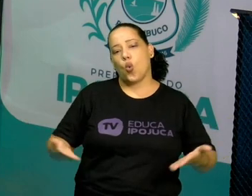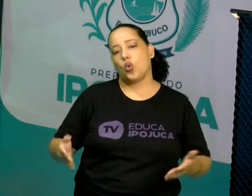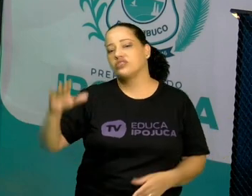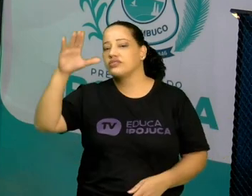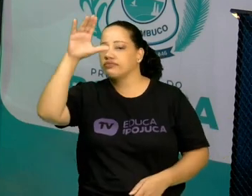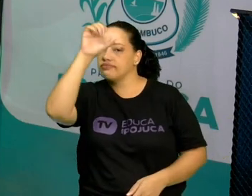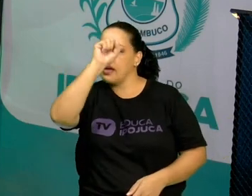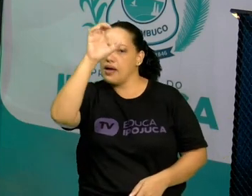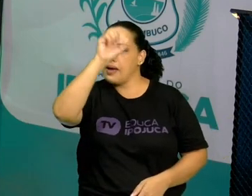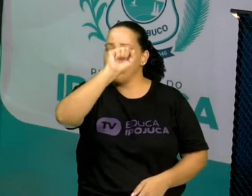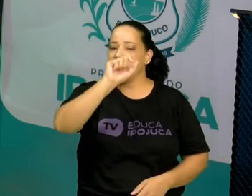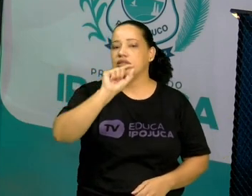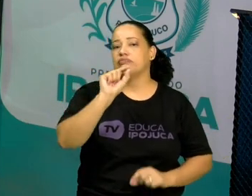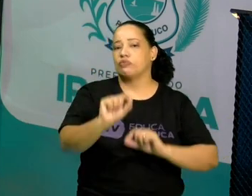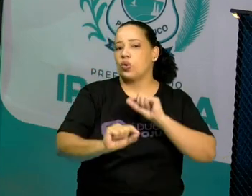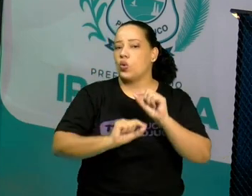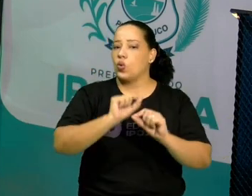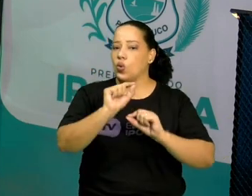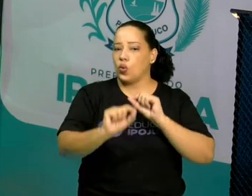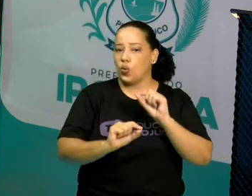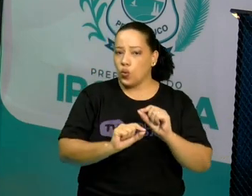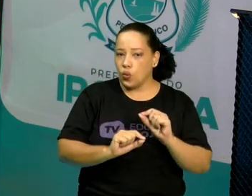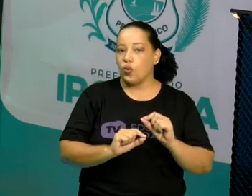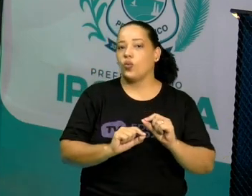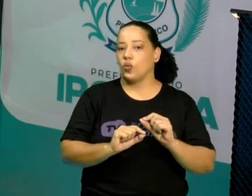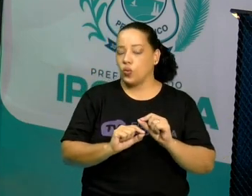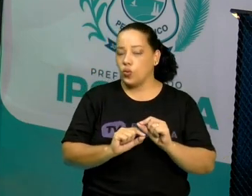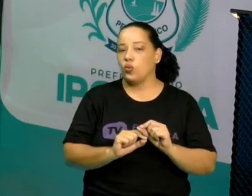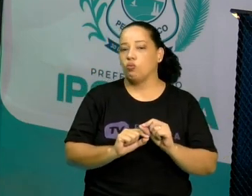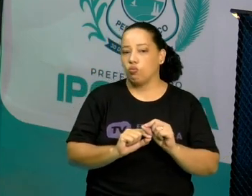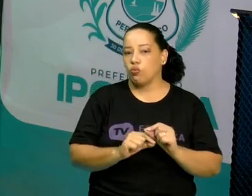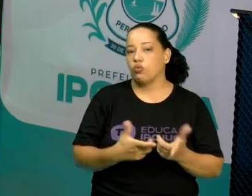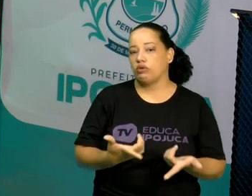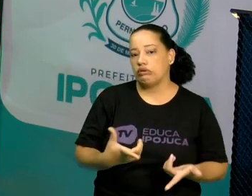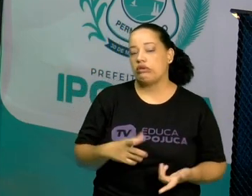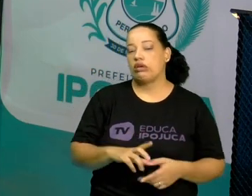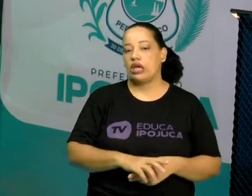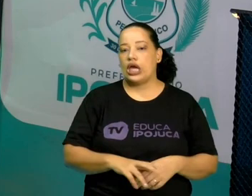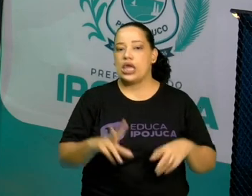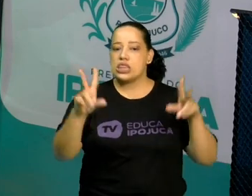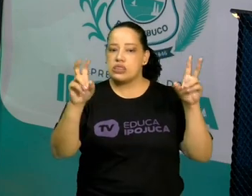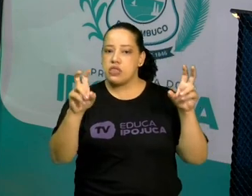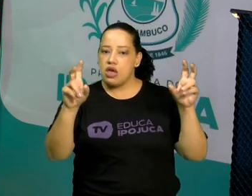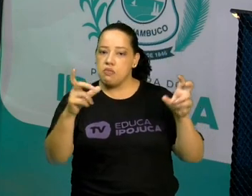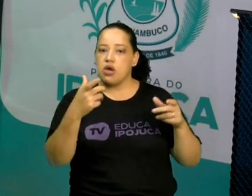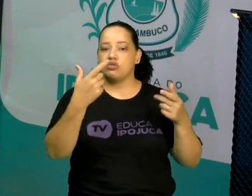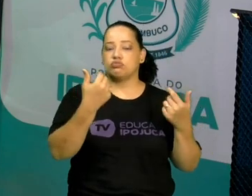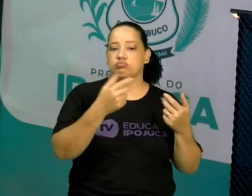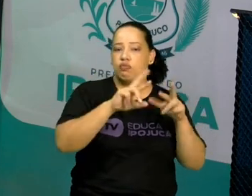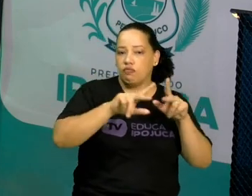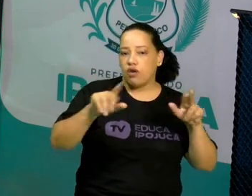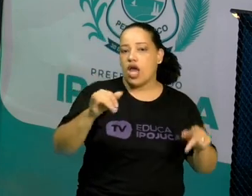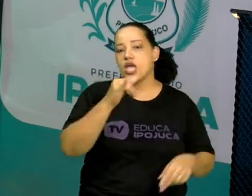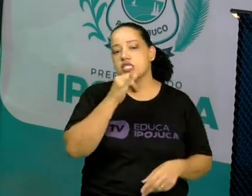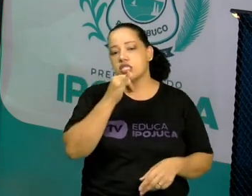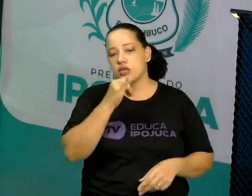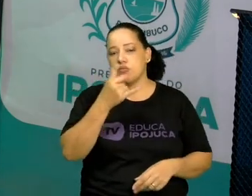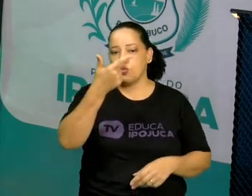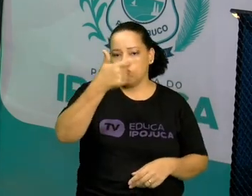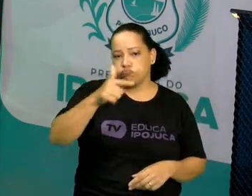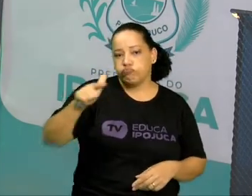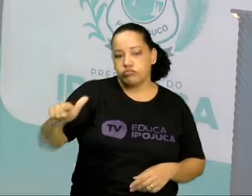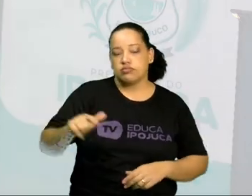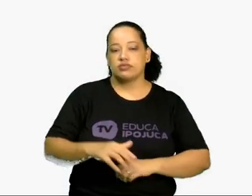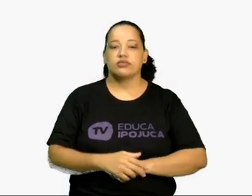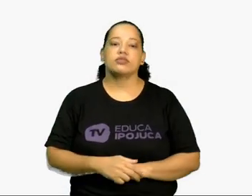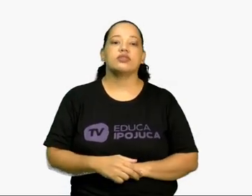situações mais complexas, que envolvam mais de uma grandeza, ok? Vamos ver aqui este exemplo.